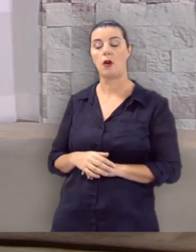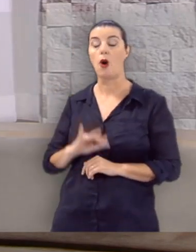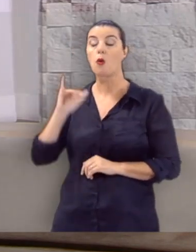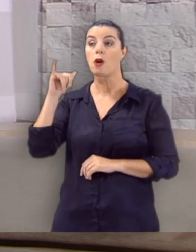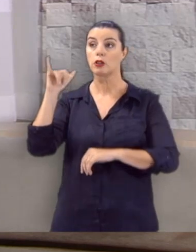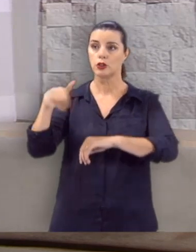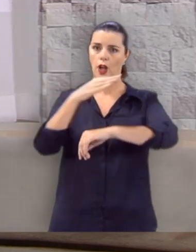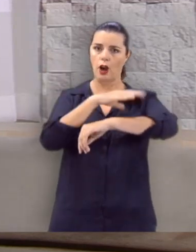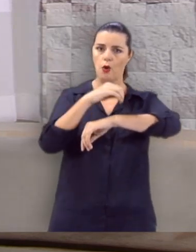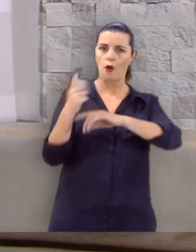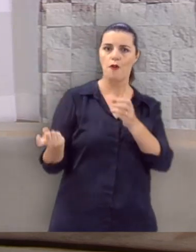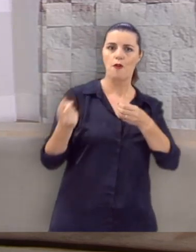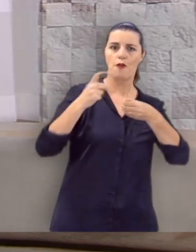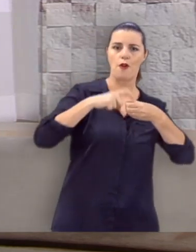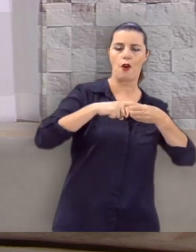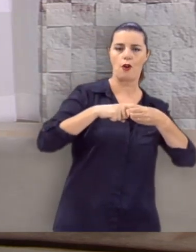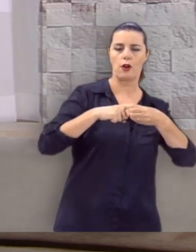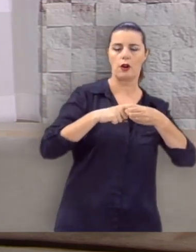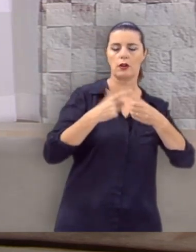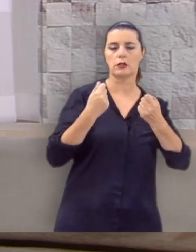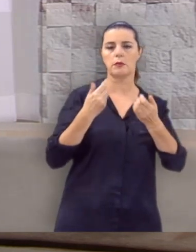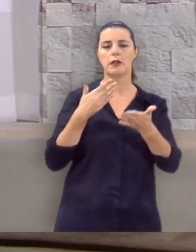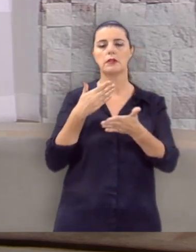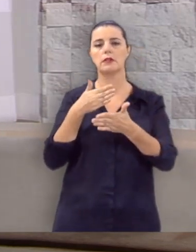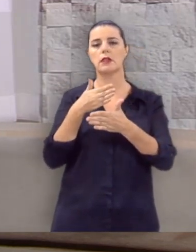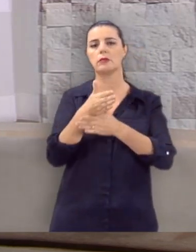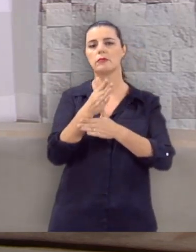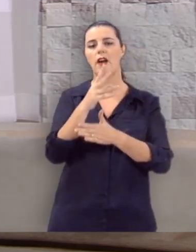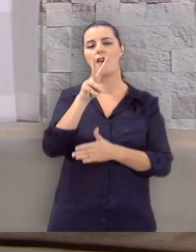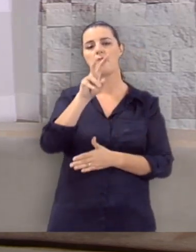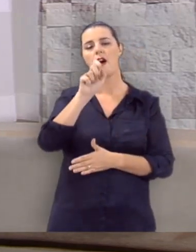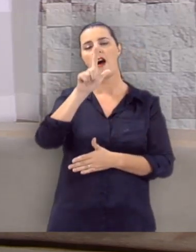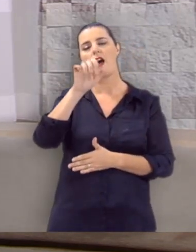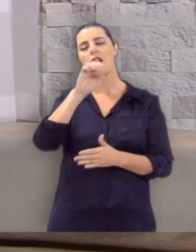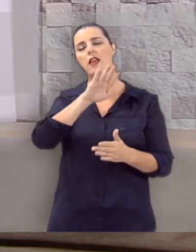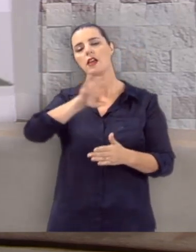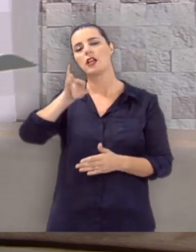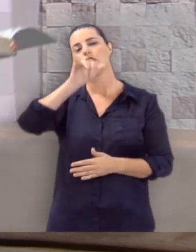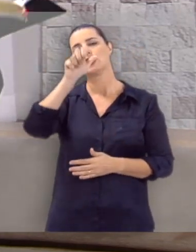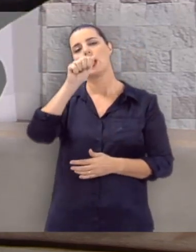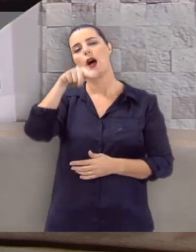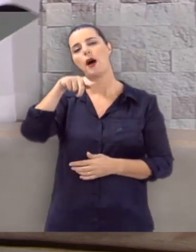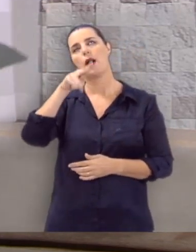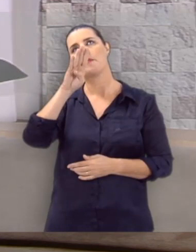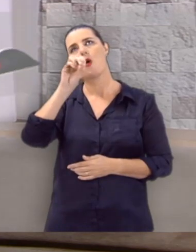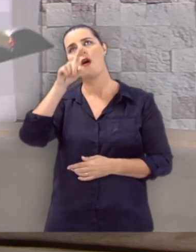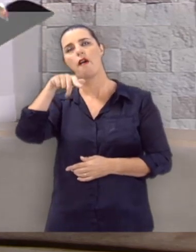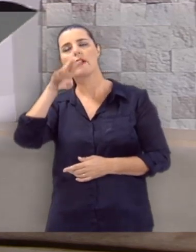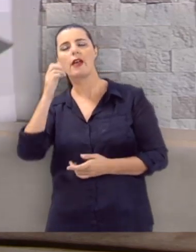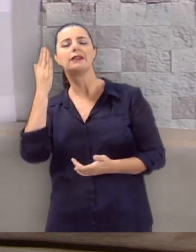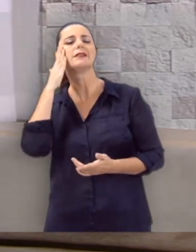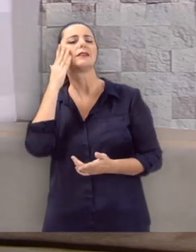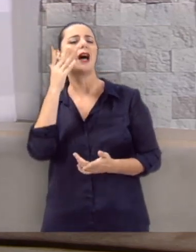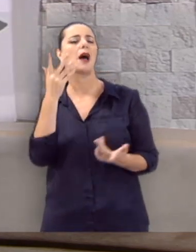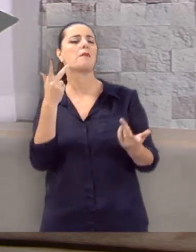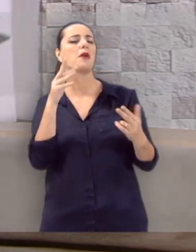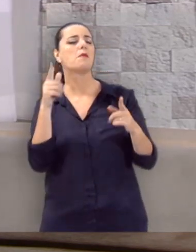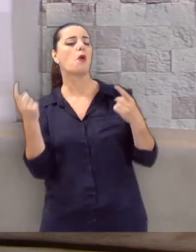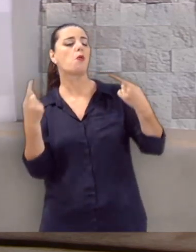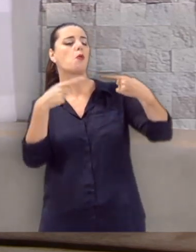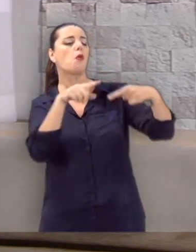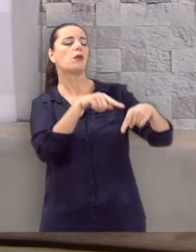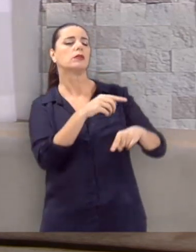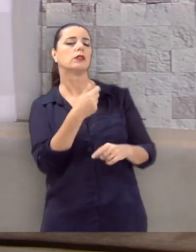E quando Jacó retorna, ele precisa atravessar o Val de Jaboque. Ele sabe que o seu irmão está vindo contra ele com